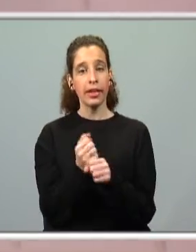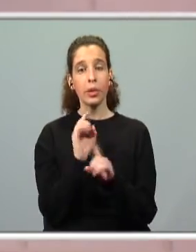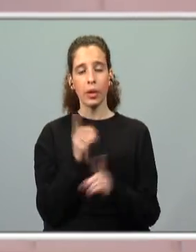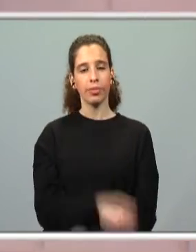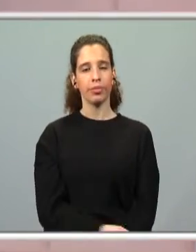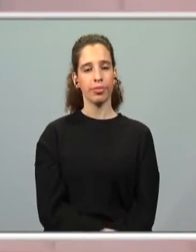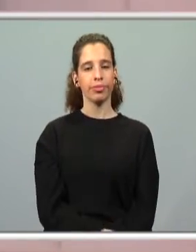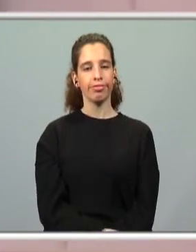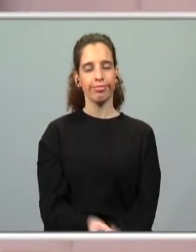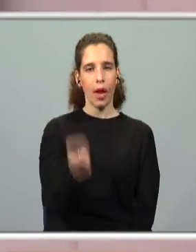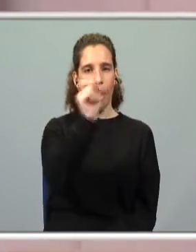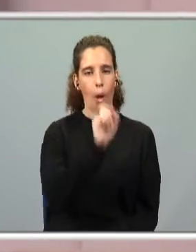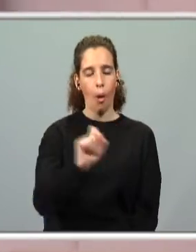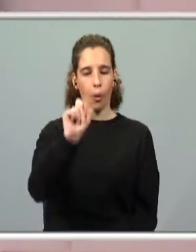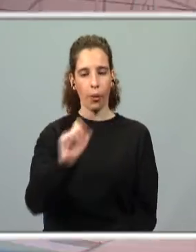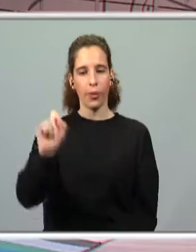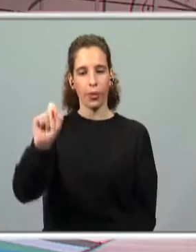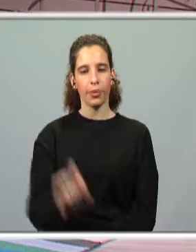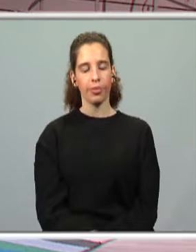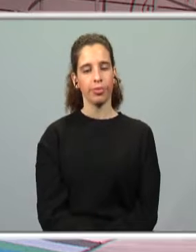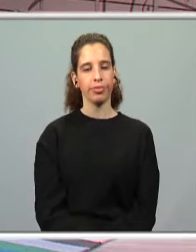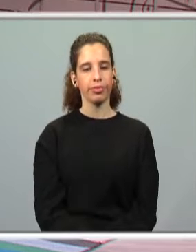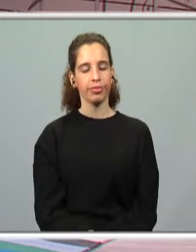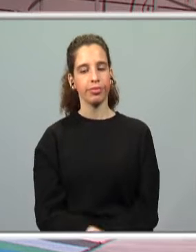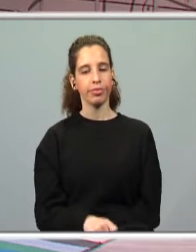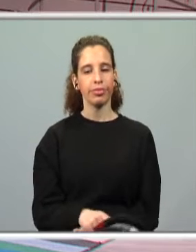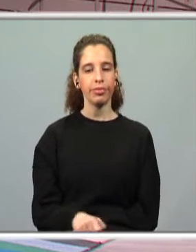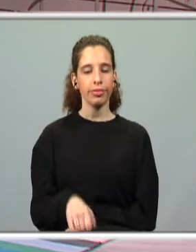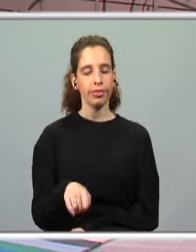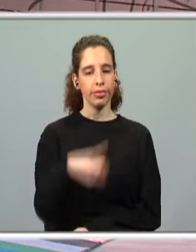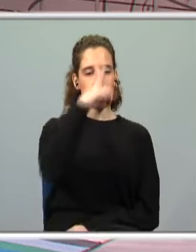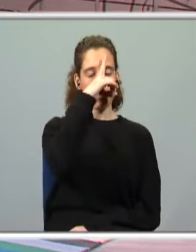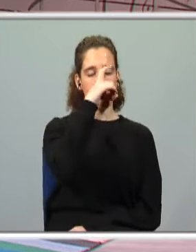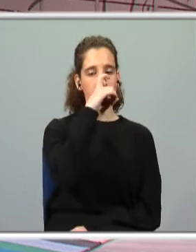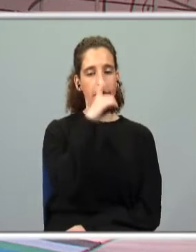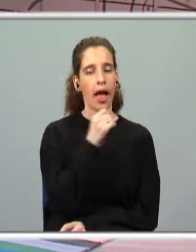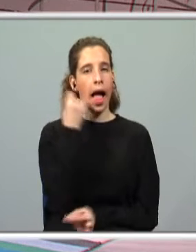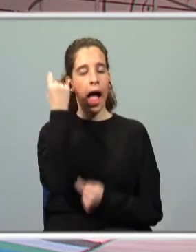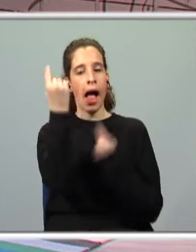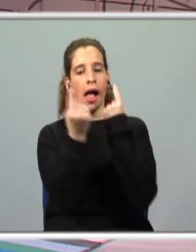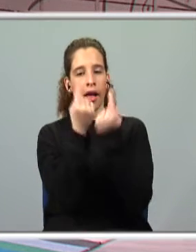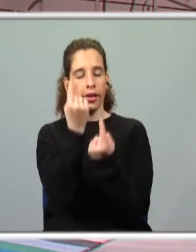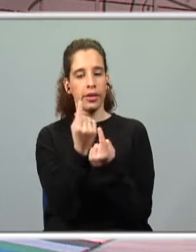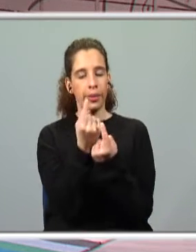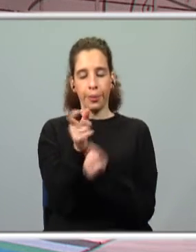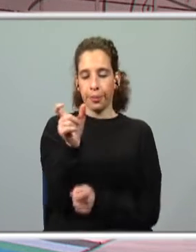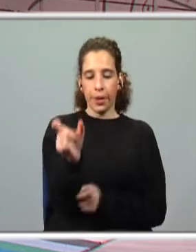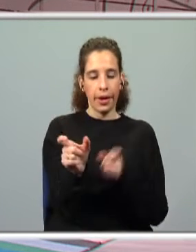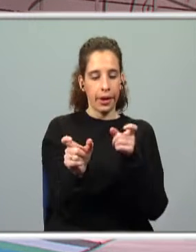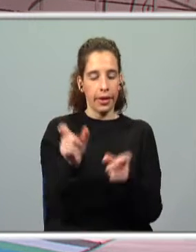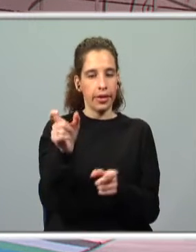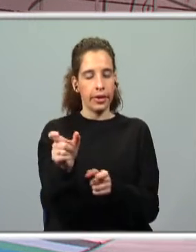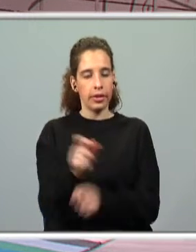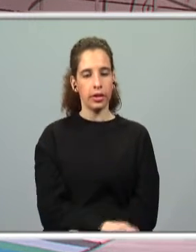ortografia. Vamos aqui relembrar algumas palavras